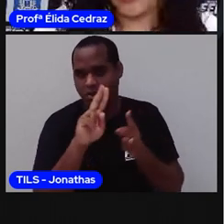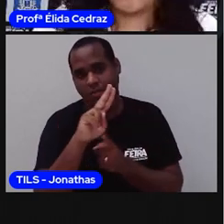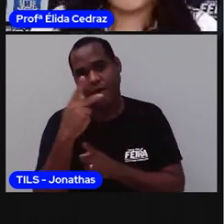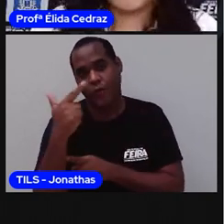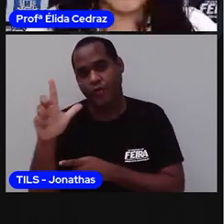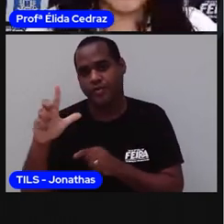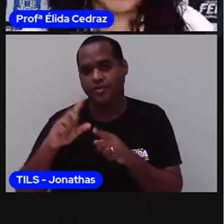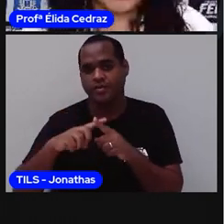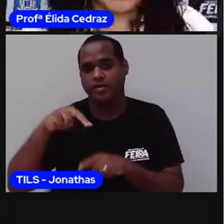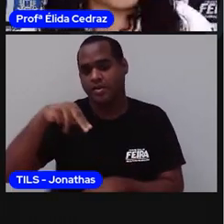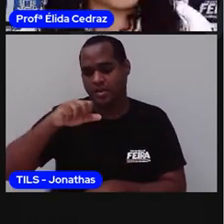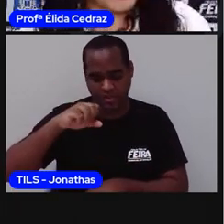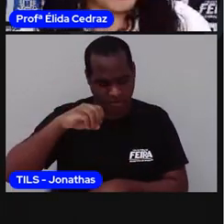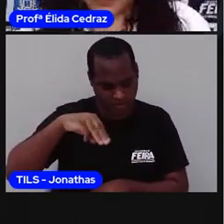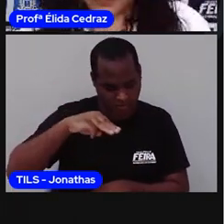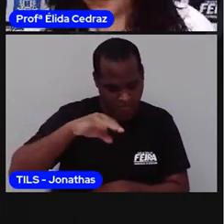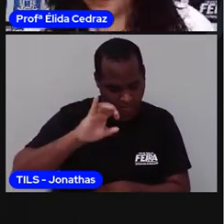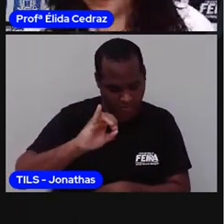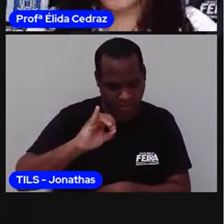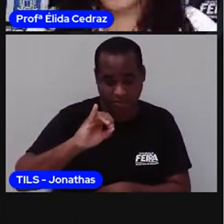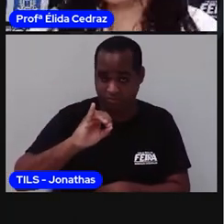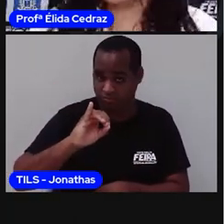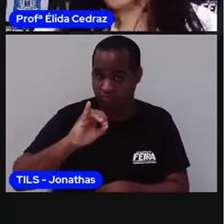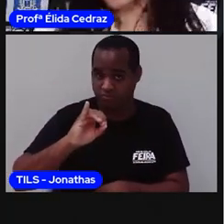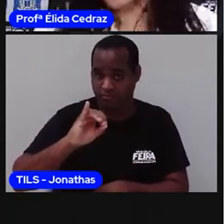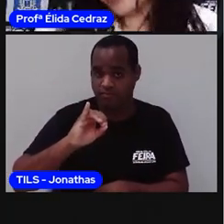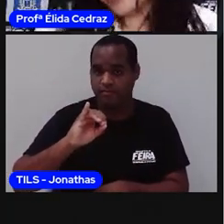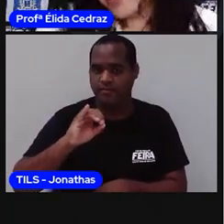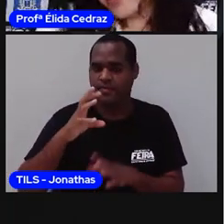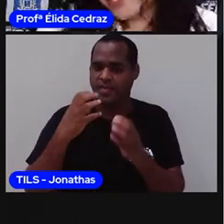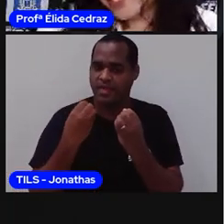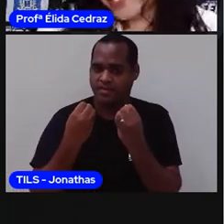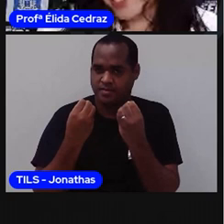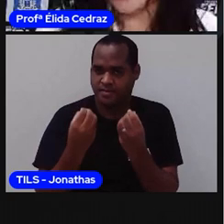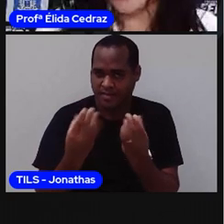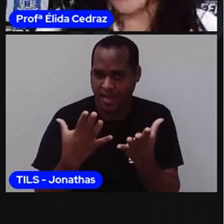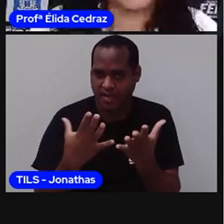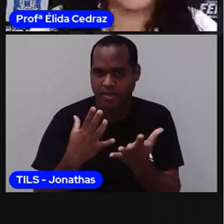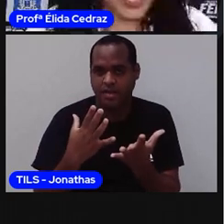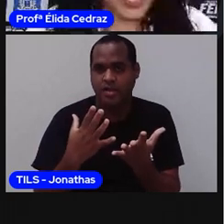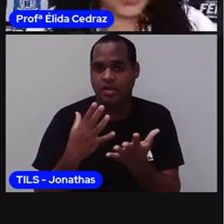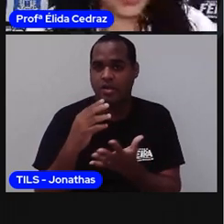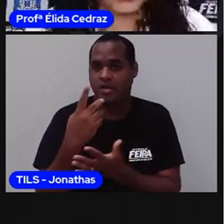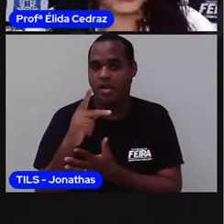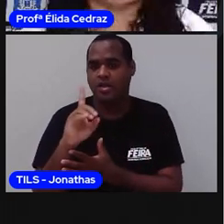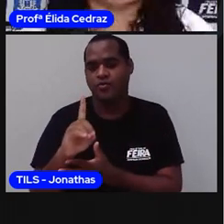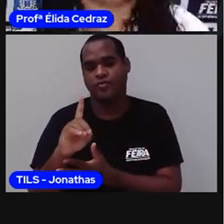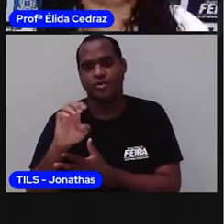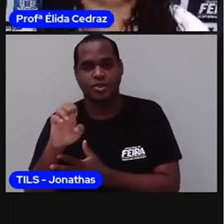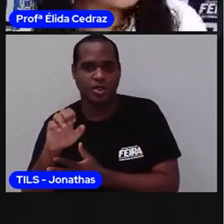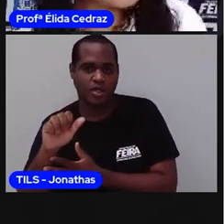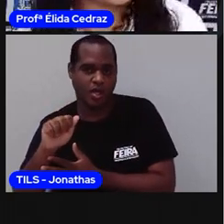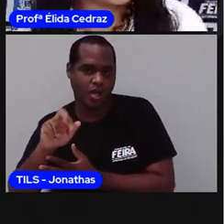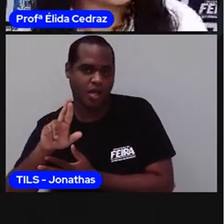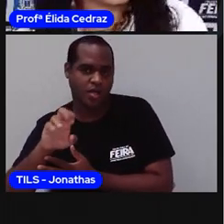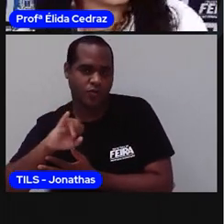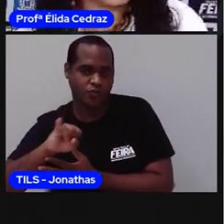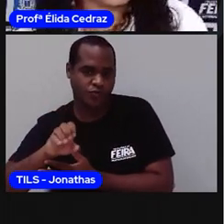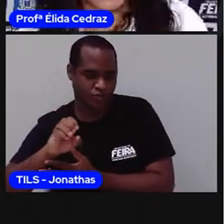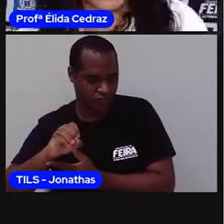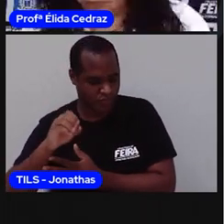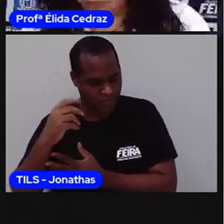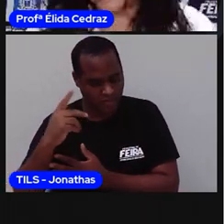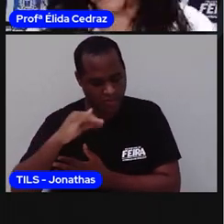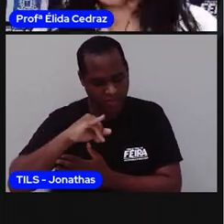Naome de Araújo Silva doou para Cecília o de Araújo. Joaquim dos